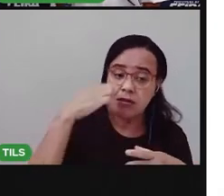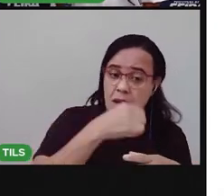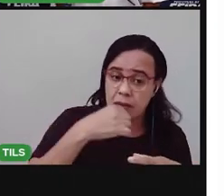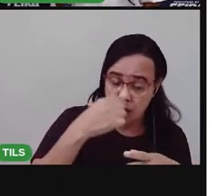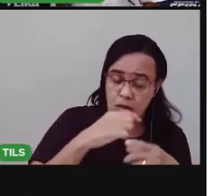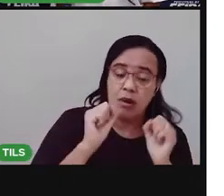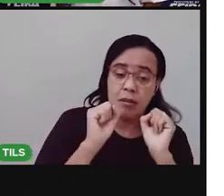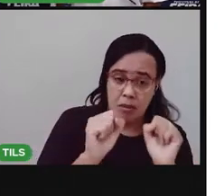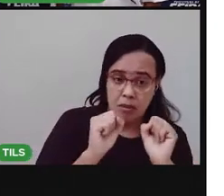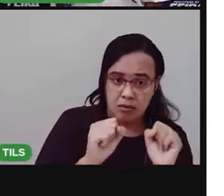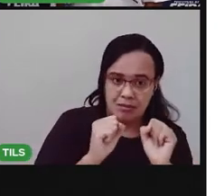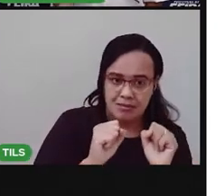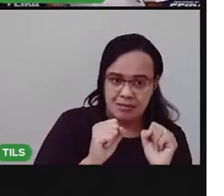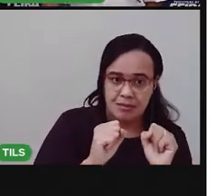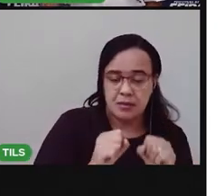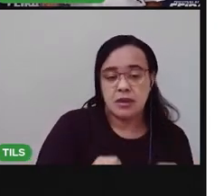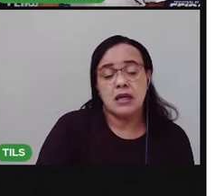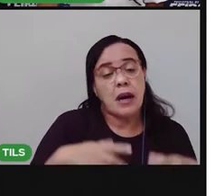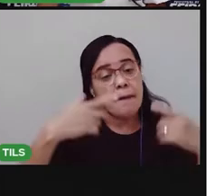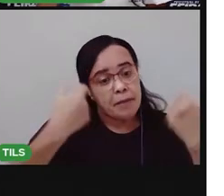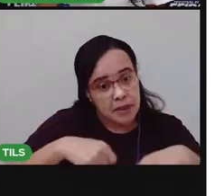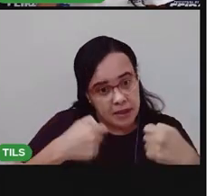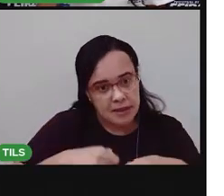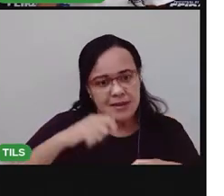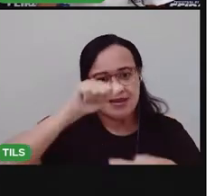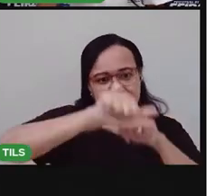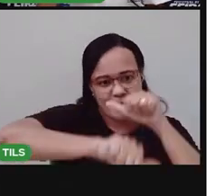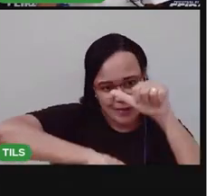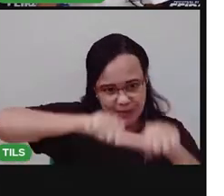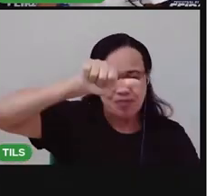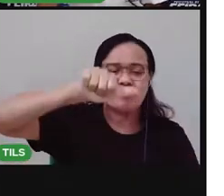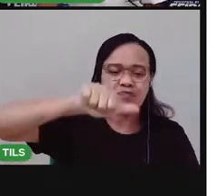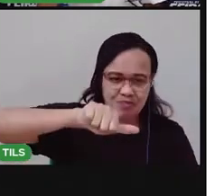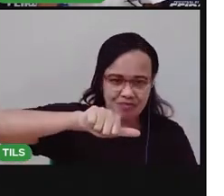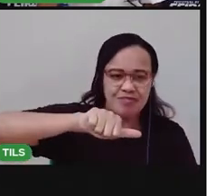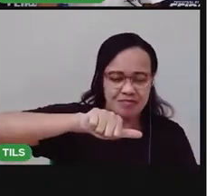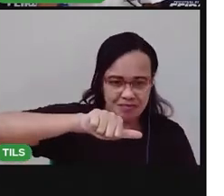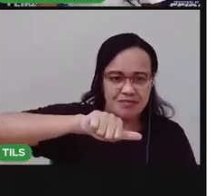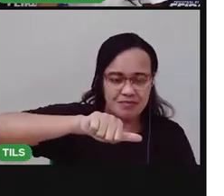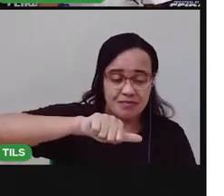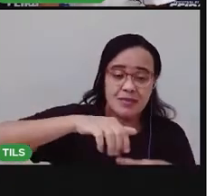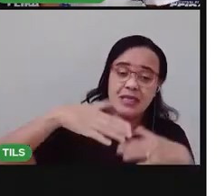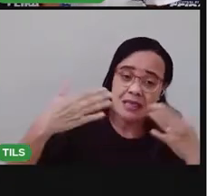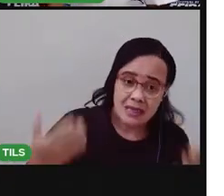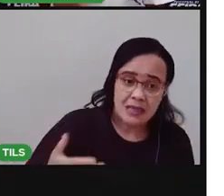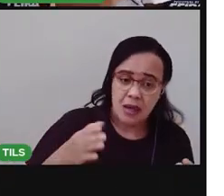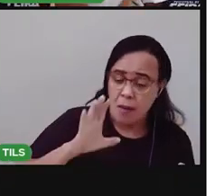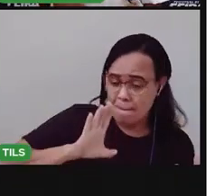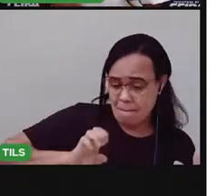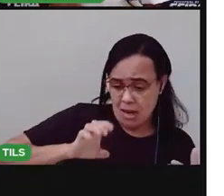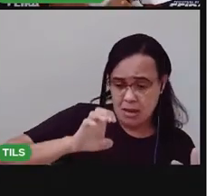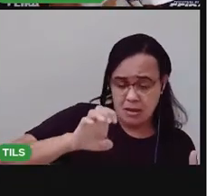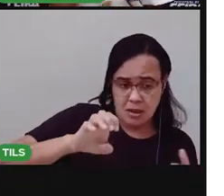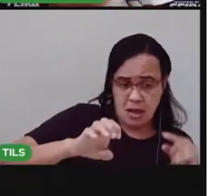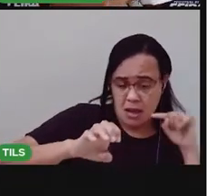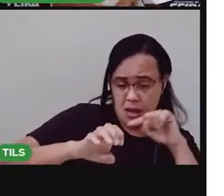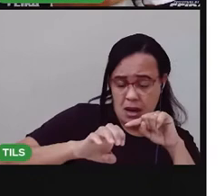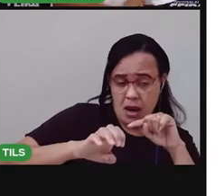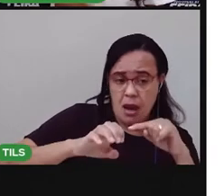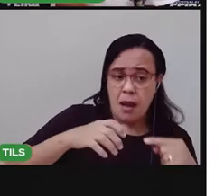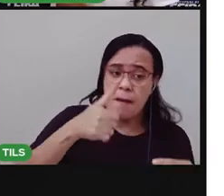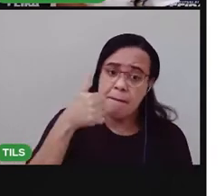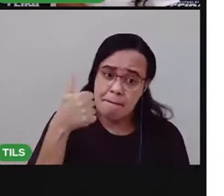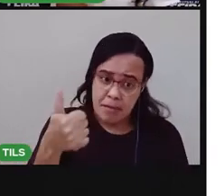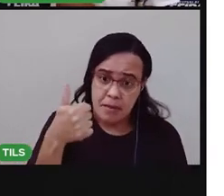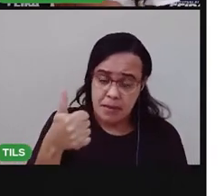boca tá então a gente consegue perceber que fungos e bactérias